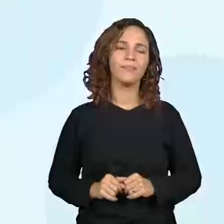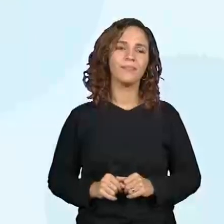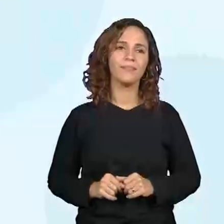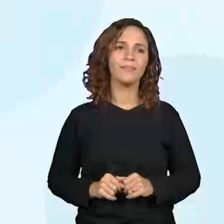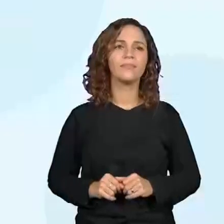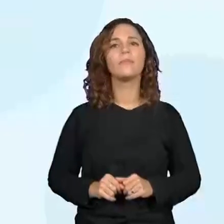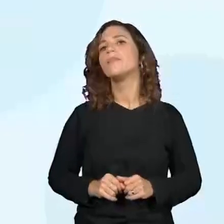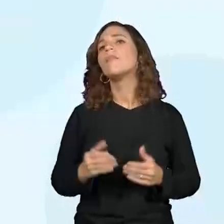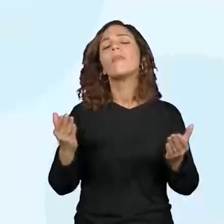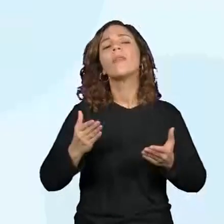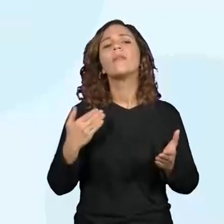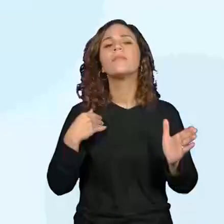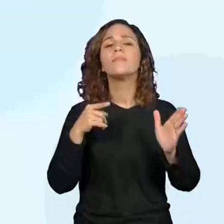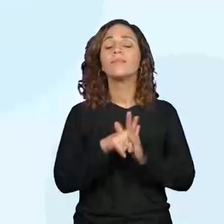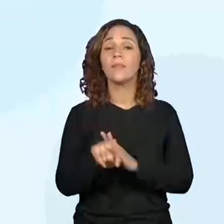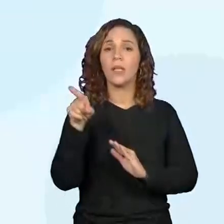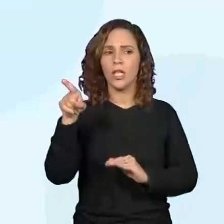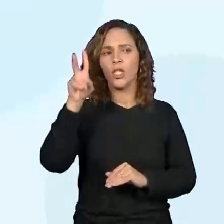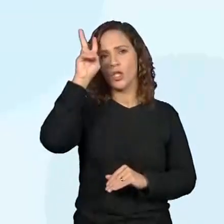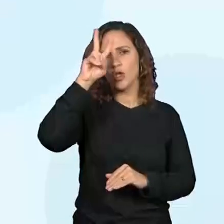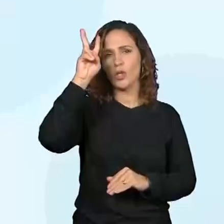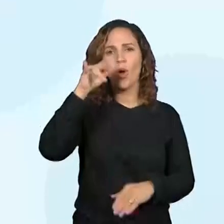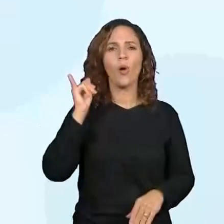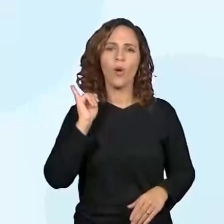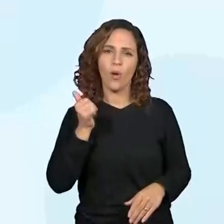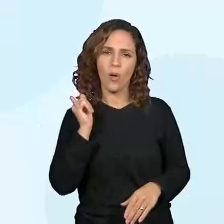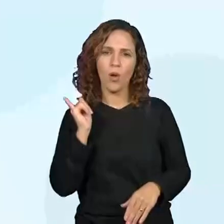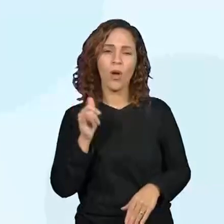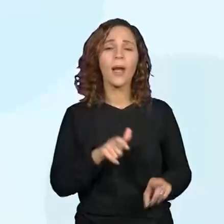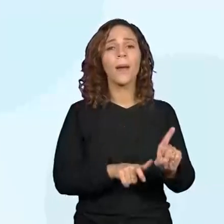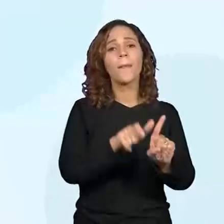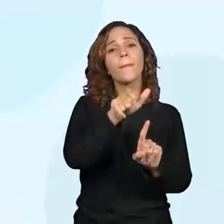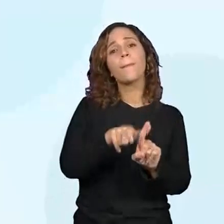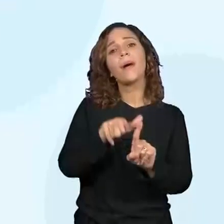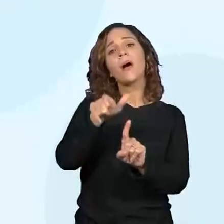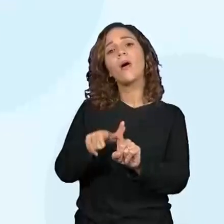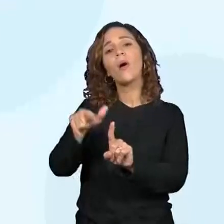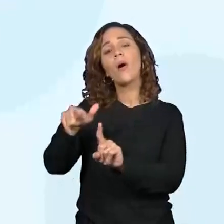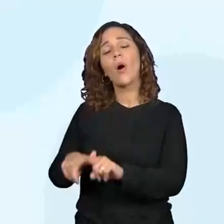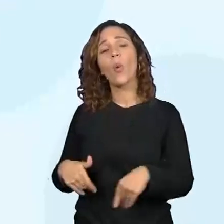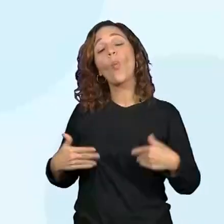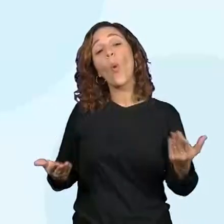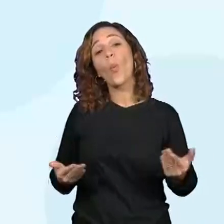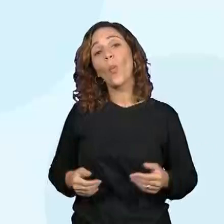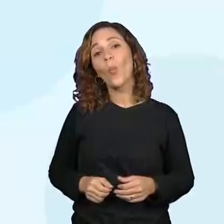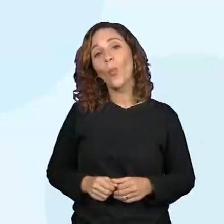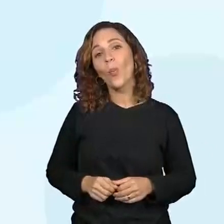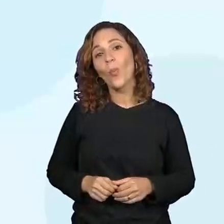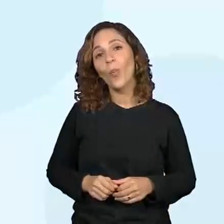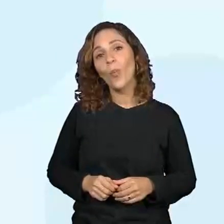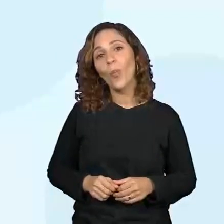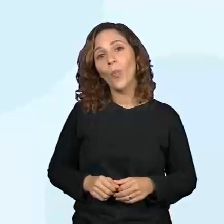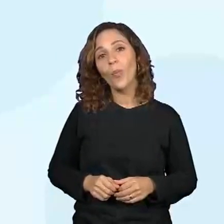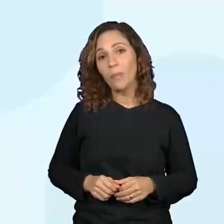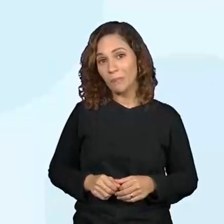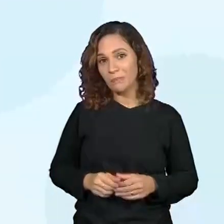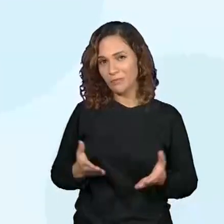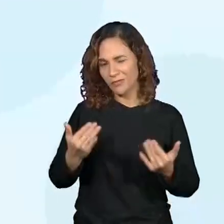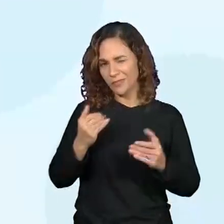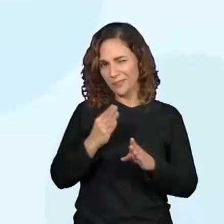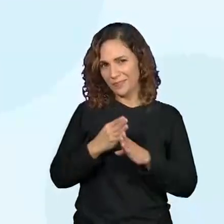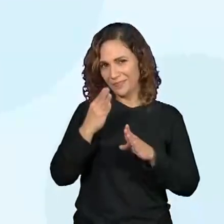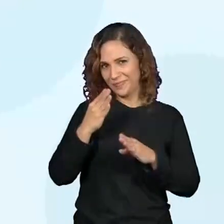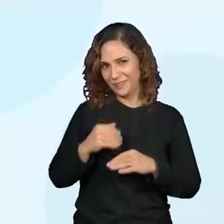Quais são os personagens desse conto? Você lembra quem são os personagens que aparecem nesse conto? Então, vamos lá descobrir.